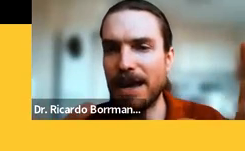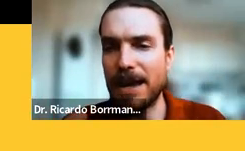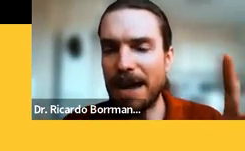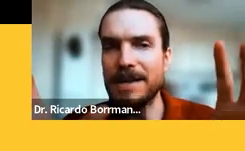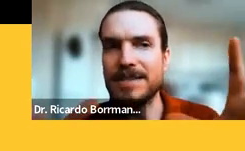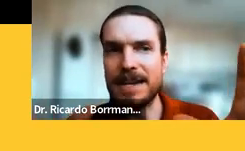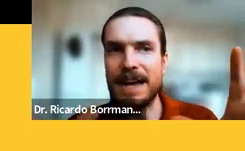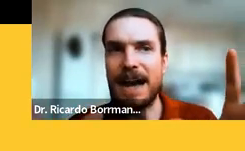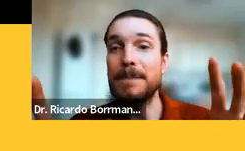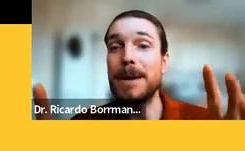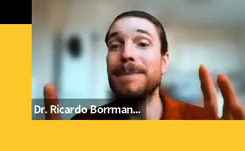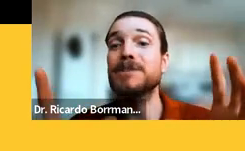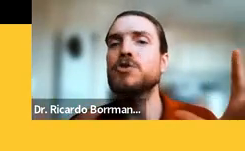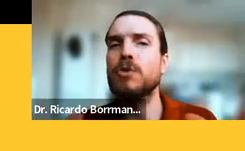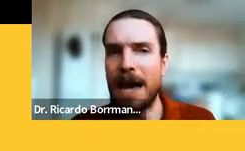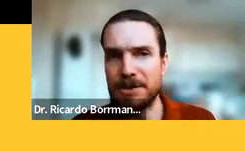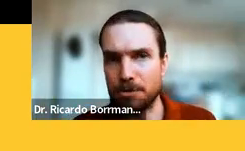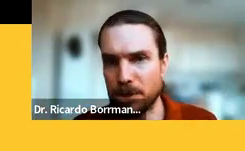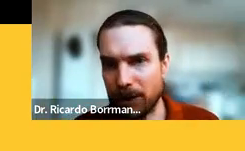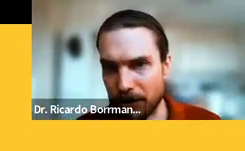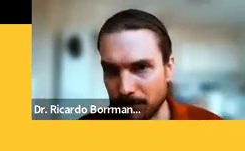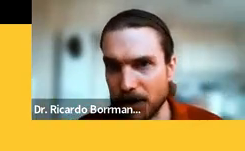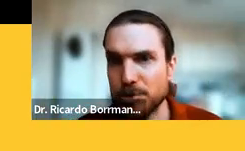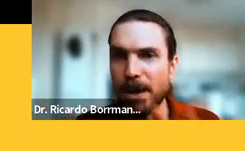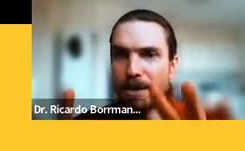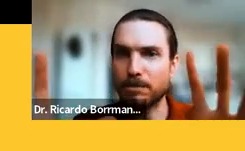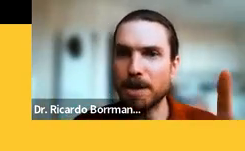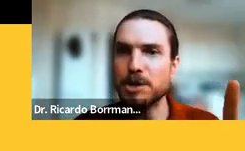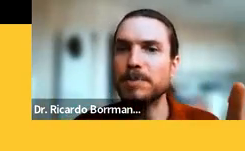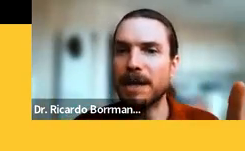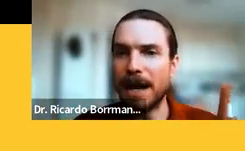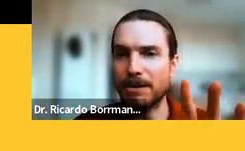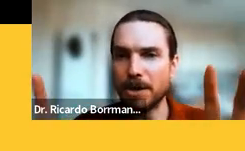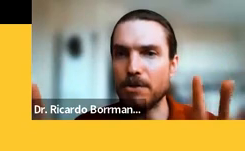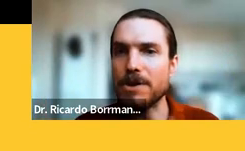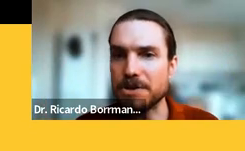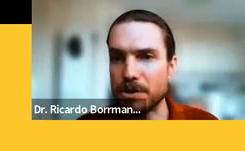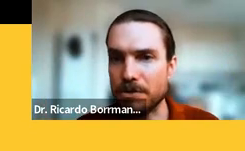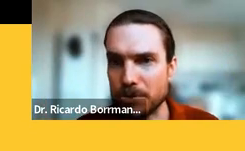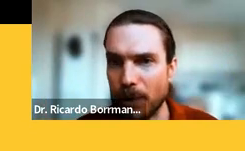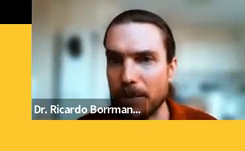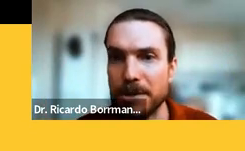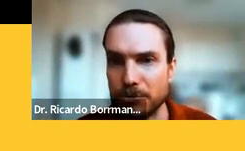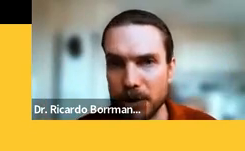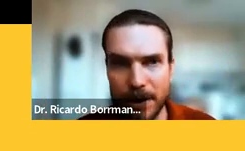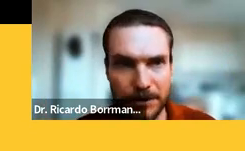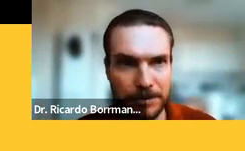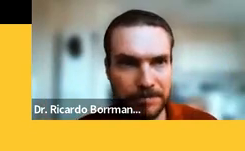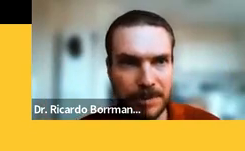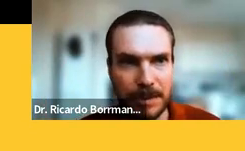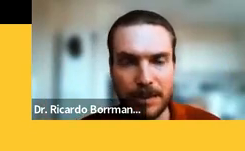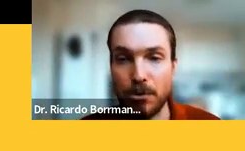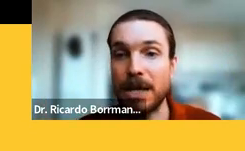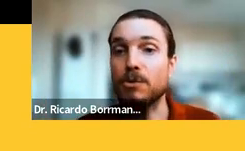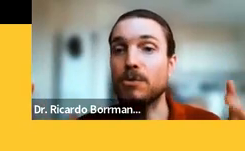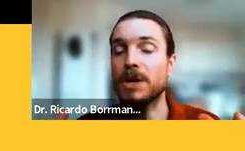anexaria a Alemanha particular de Tobias Barreto. E eu espero poder explicar o que eu quis dizer com isso, com a Alemanha de Tobias Barreto.